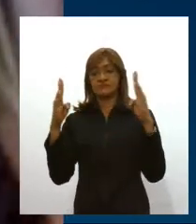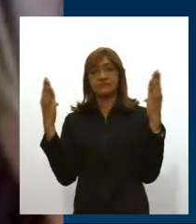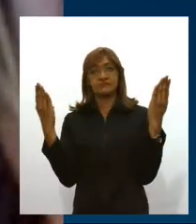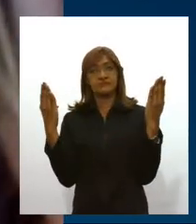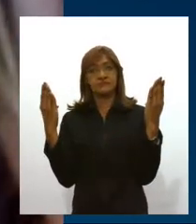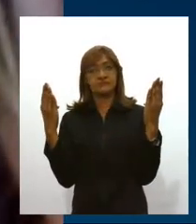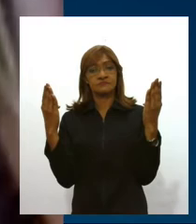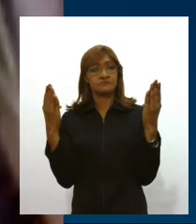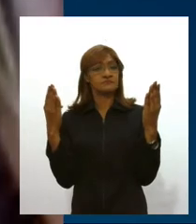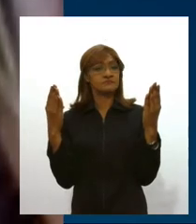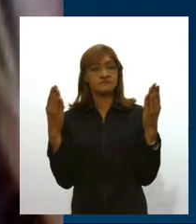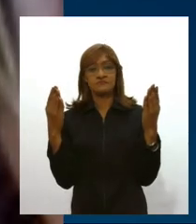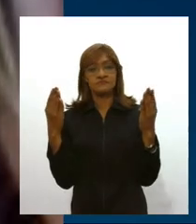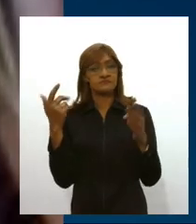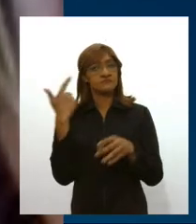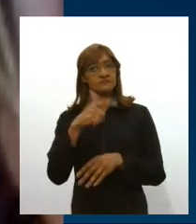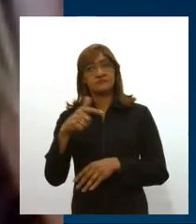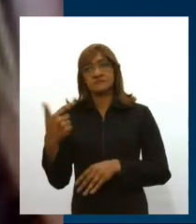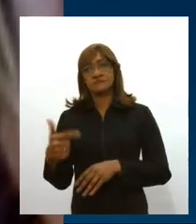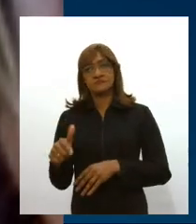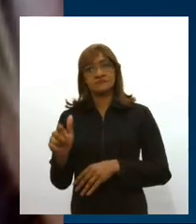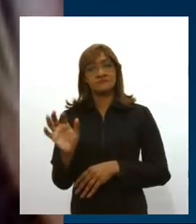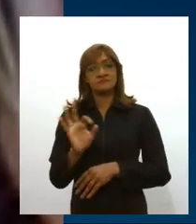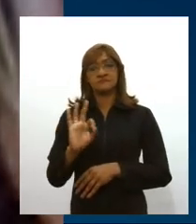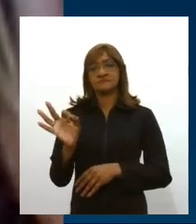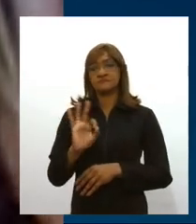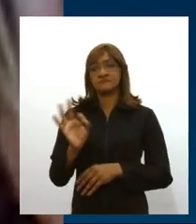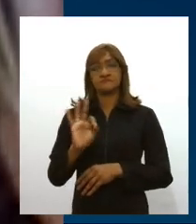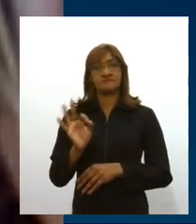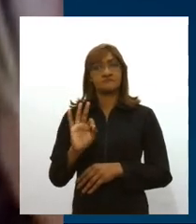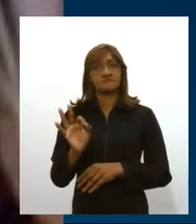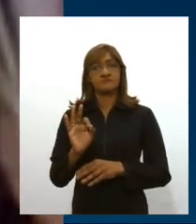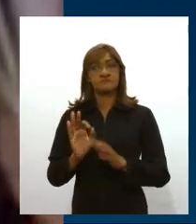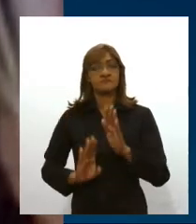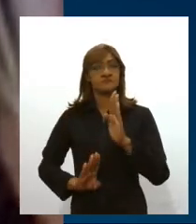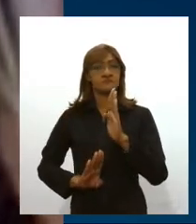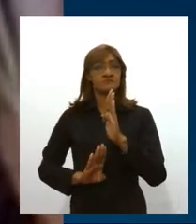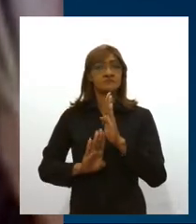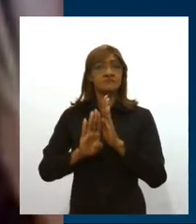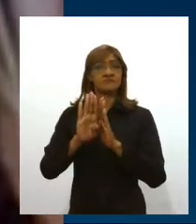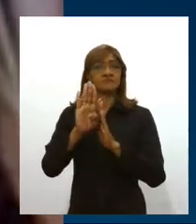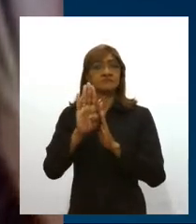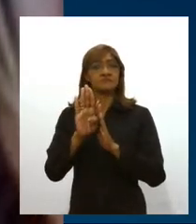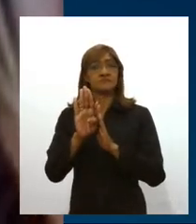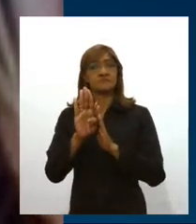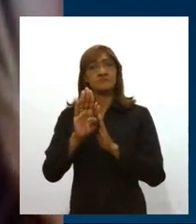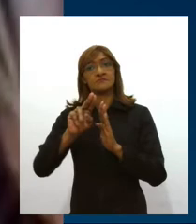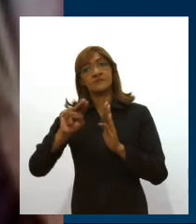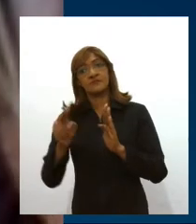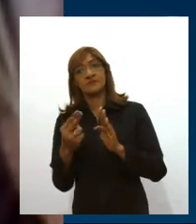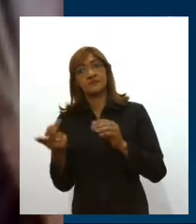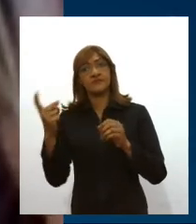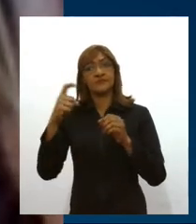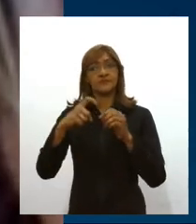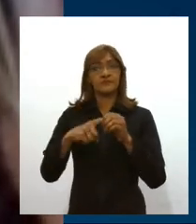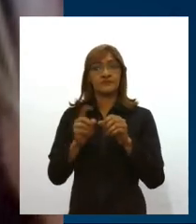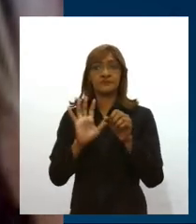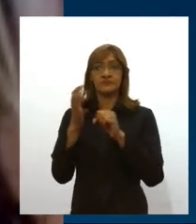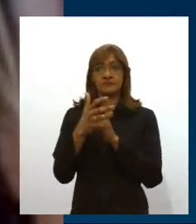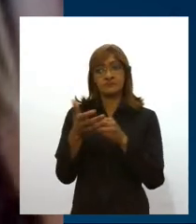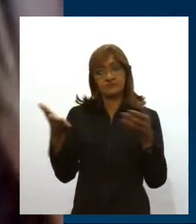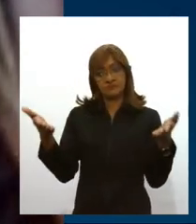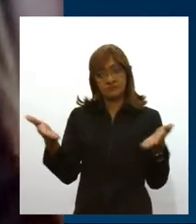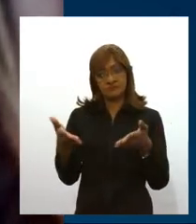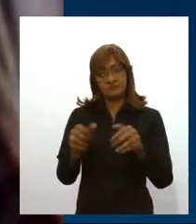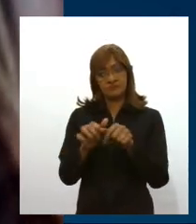nós não tenhamos até agora nenhum recrudescimento, nenhuma volta da epidemia. Pelo menos até agora. é isso que